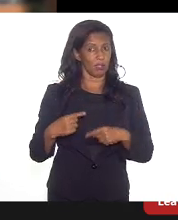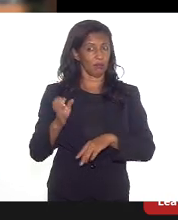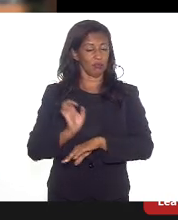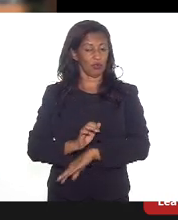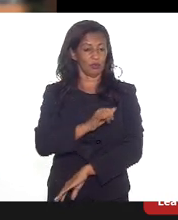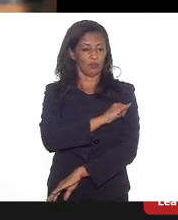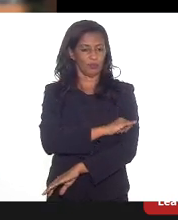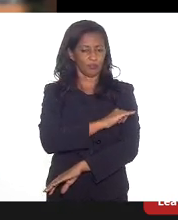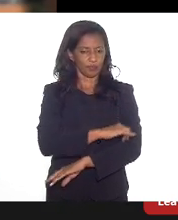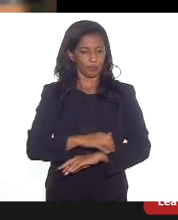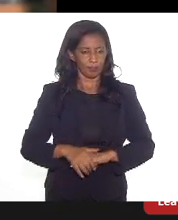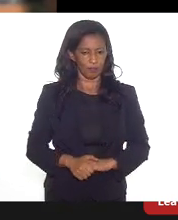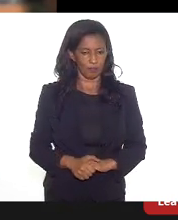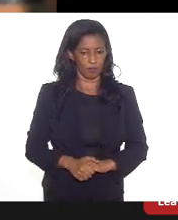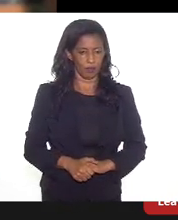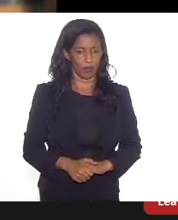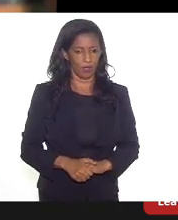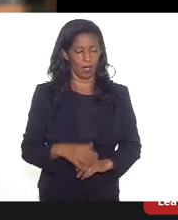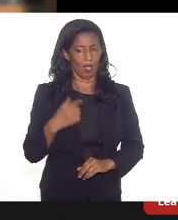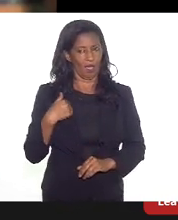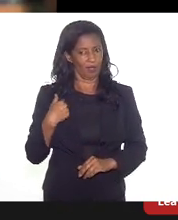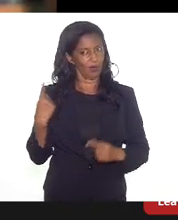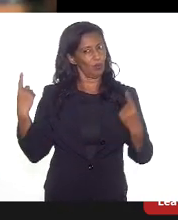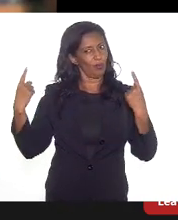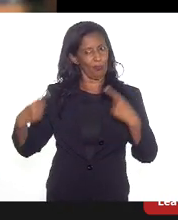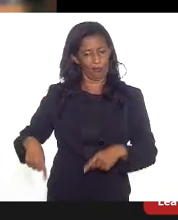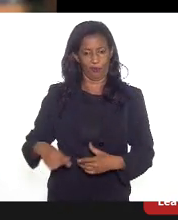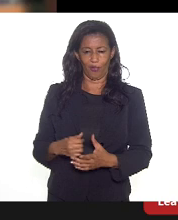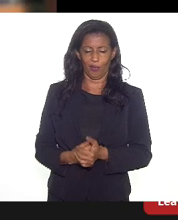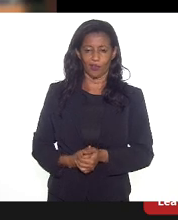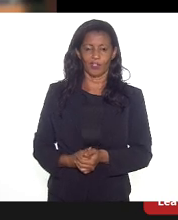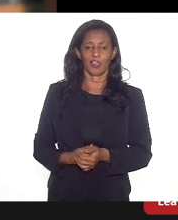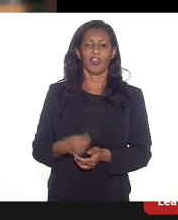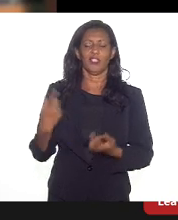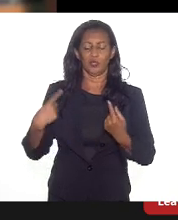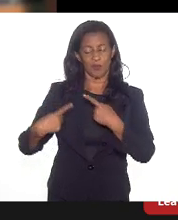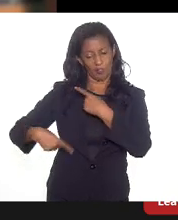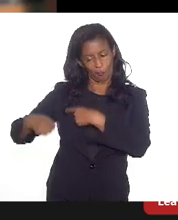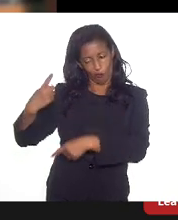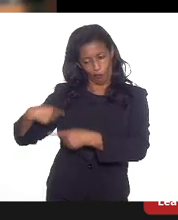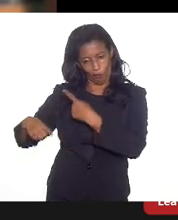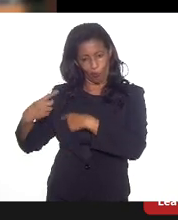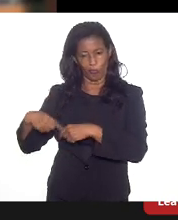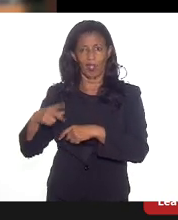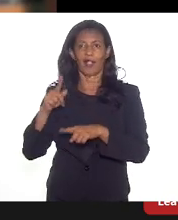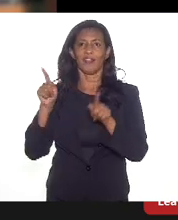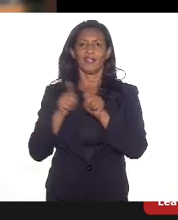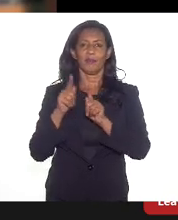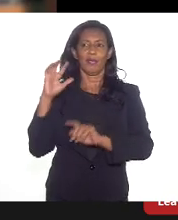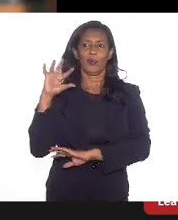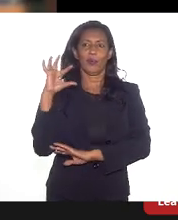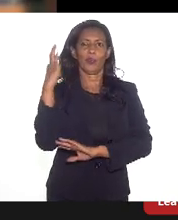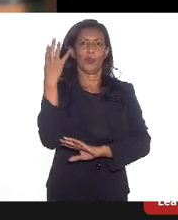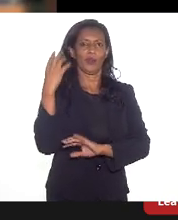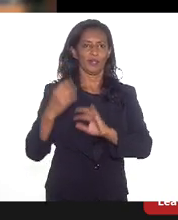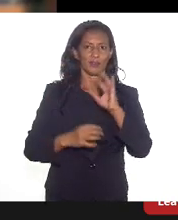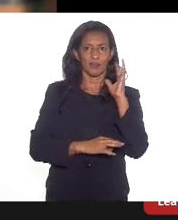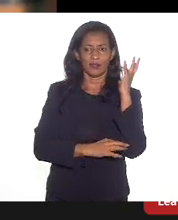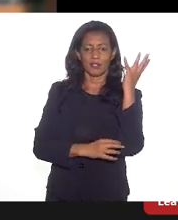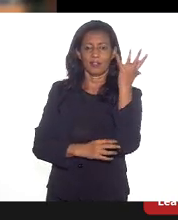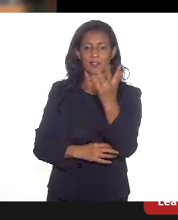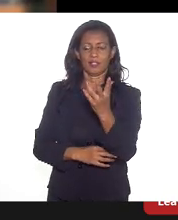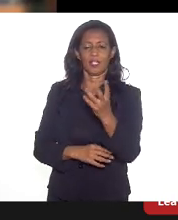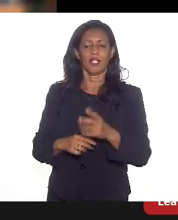se passa na questão, aí eu concordo plenamente, nós temos que voltar a discutir a questão do meio ambiente do Rio para que a